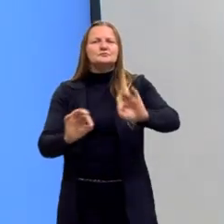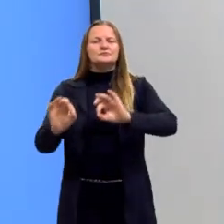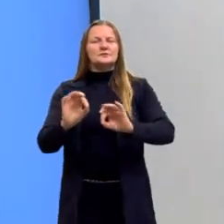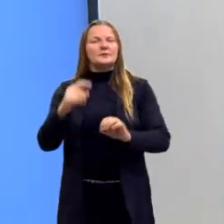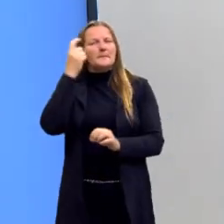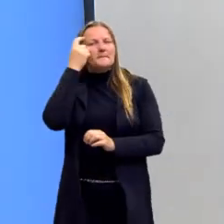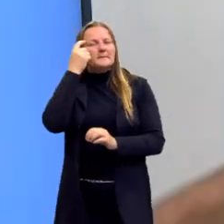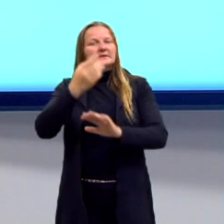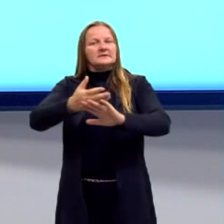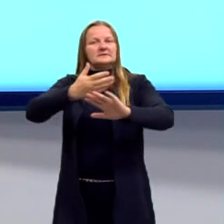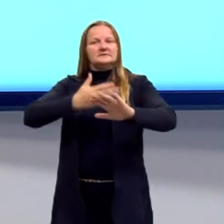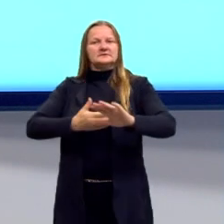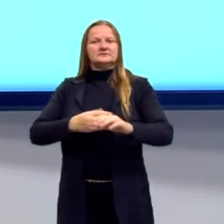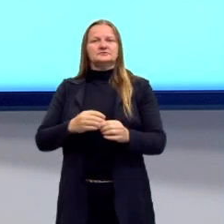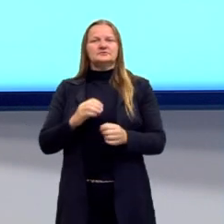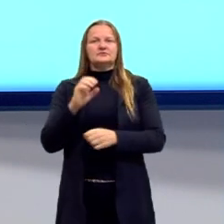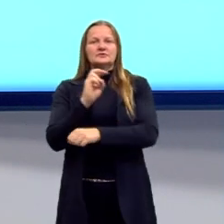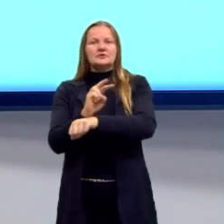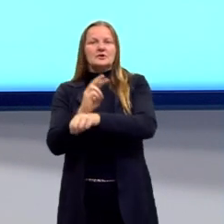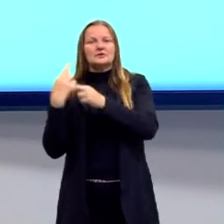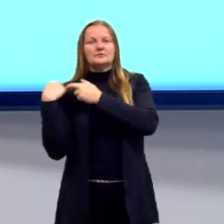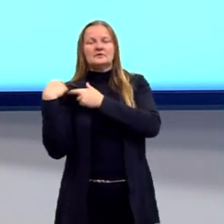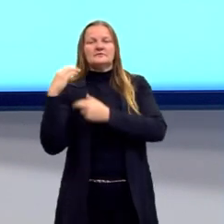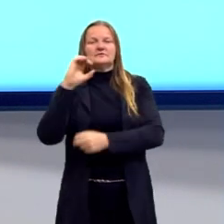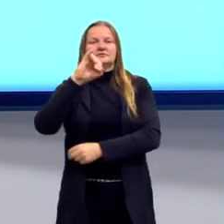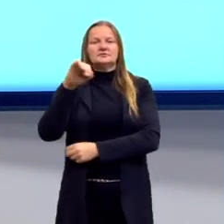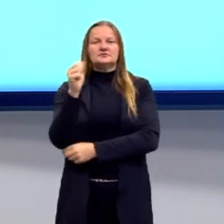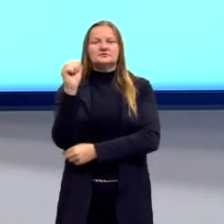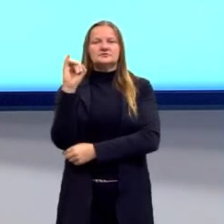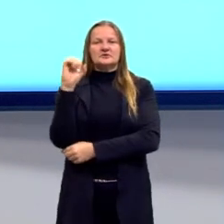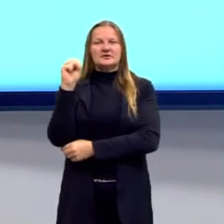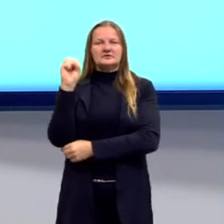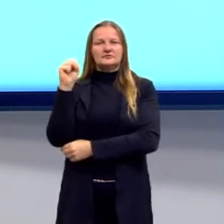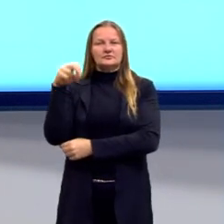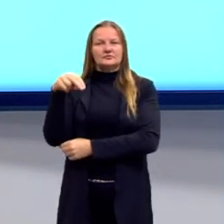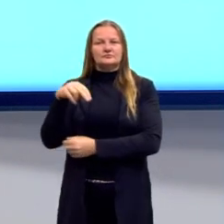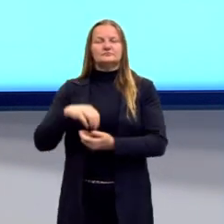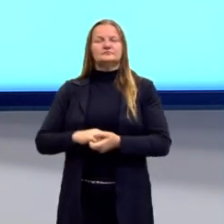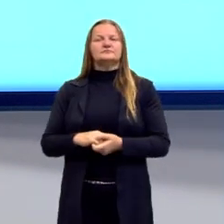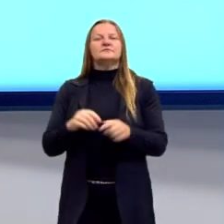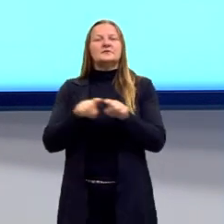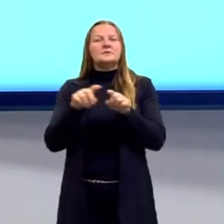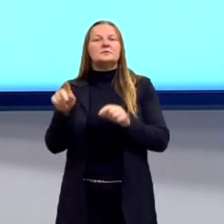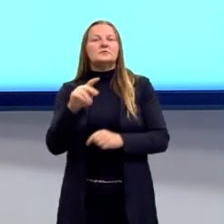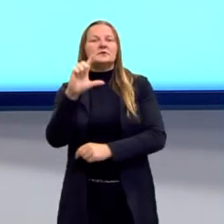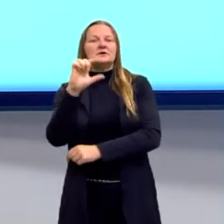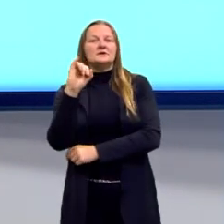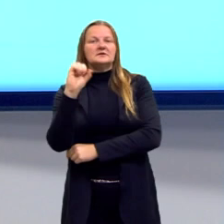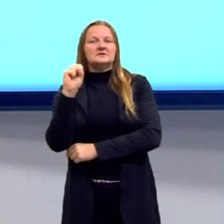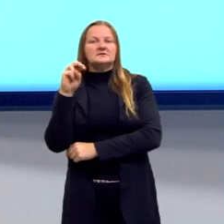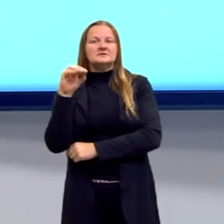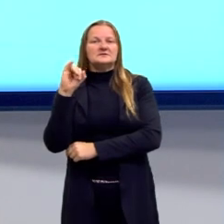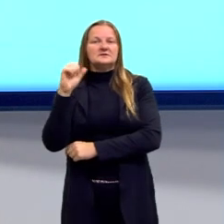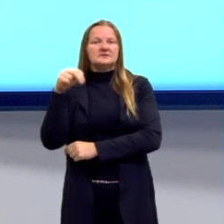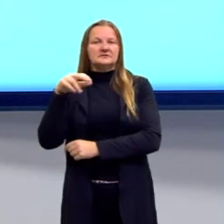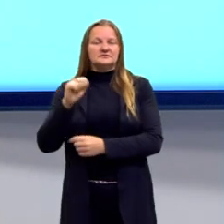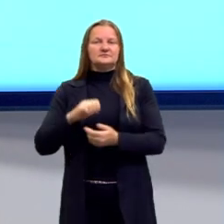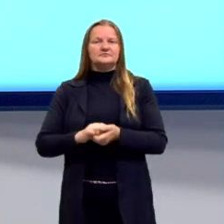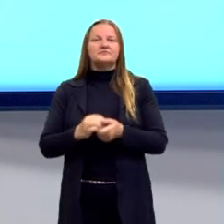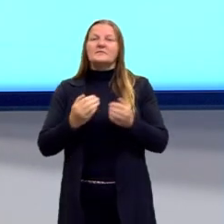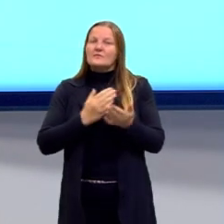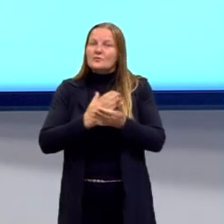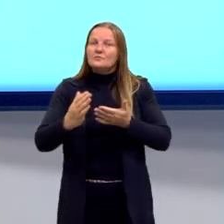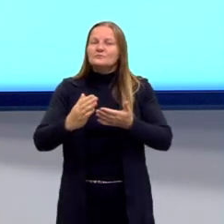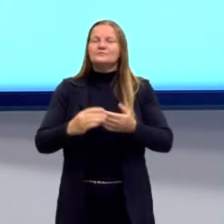pensadas com o curador Jaysson Paulo Bossa, que nos acompanha, e também com a professora Lisiane, certo? Vamos lá.